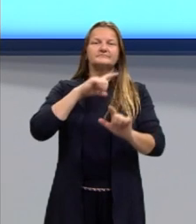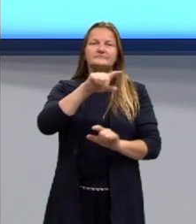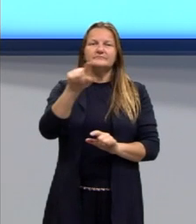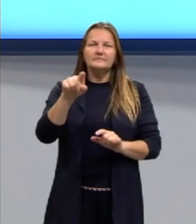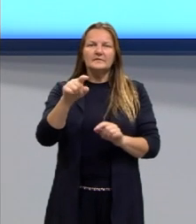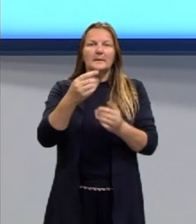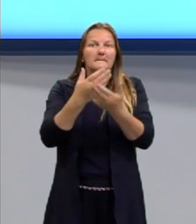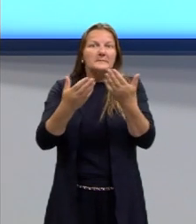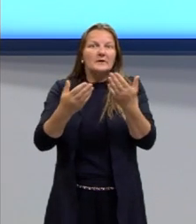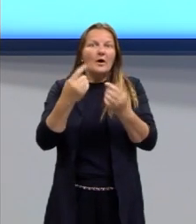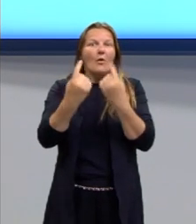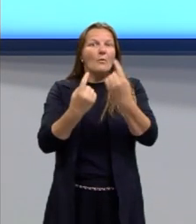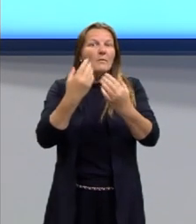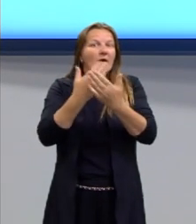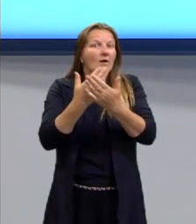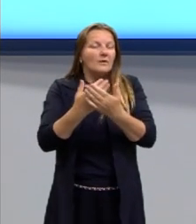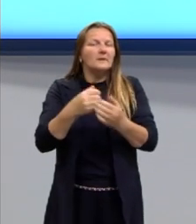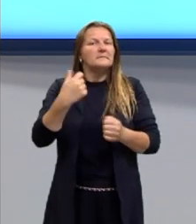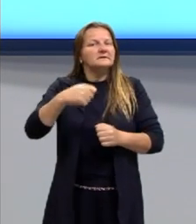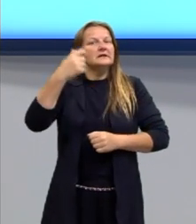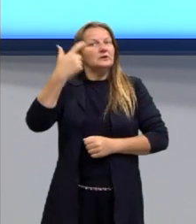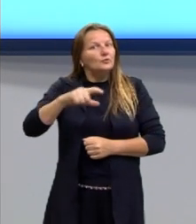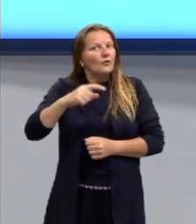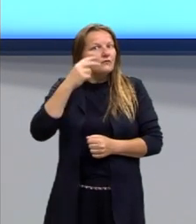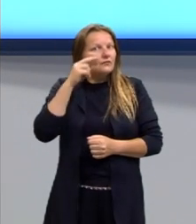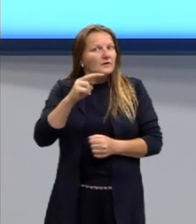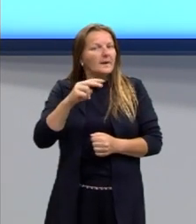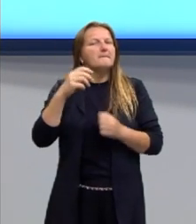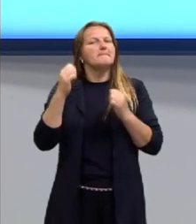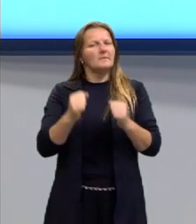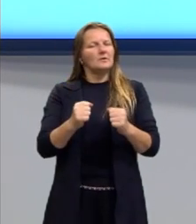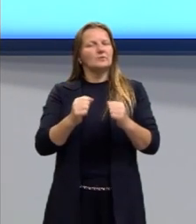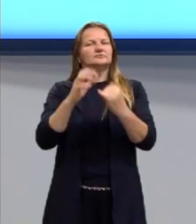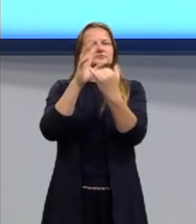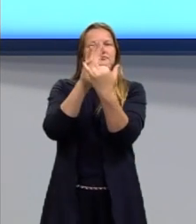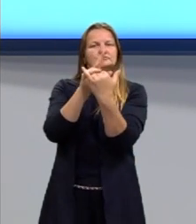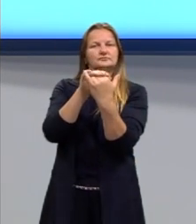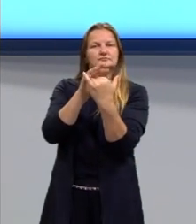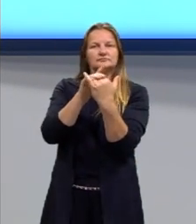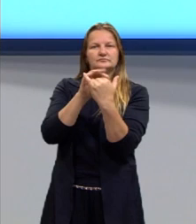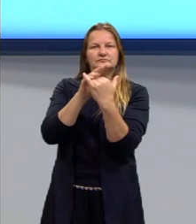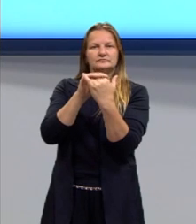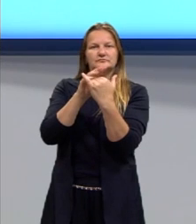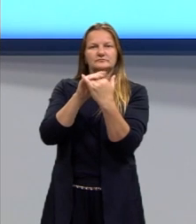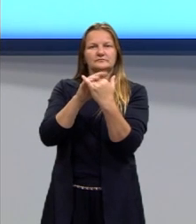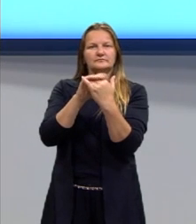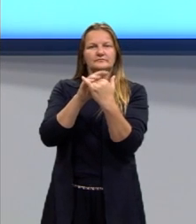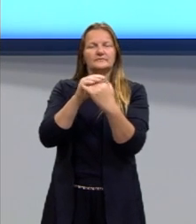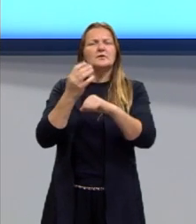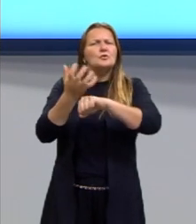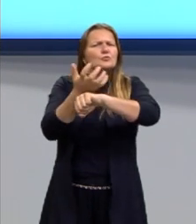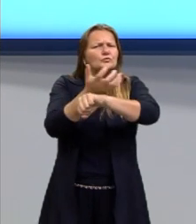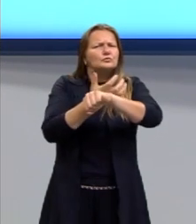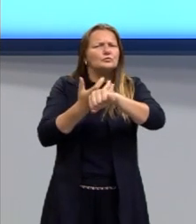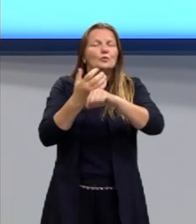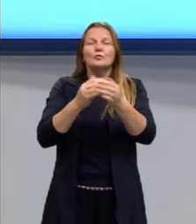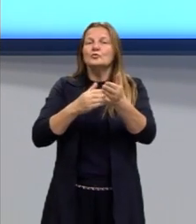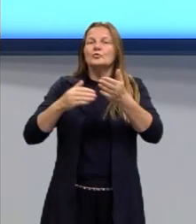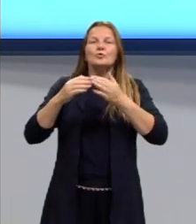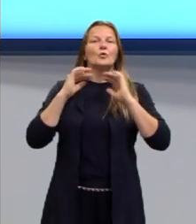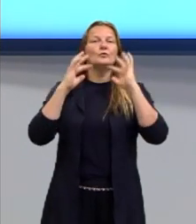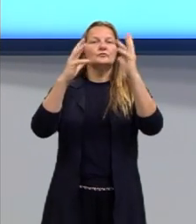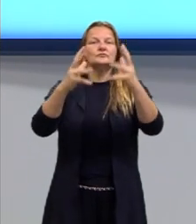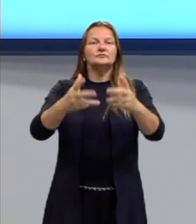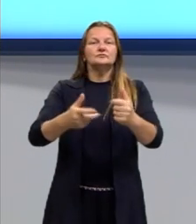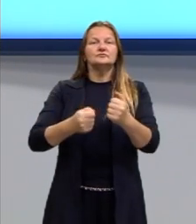perdido alguma aula ou precisa assistir novamente, né? De qualquer um dos componentes do pré-enem, entra ali no QR Code